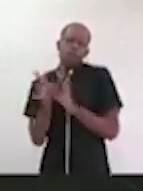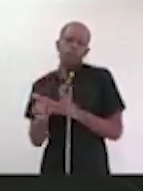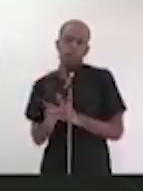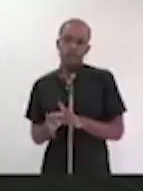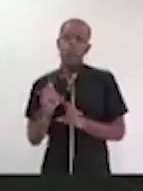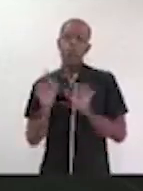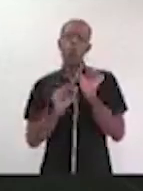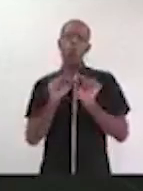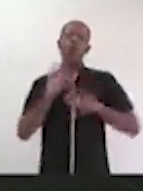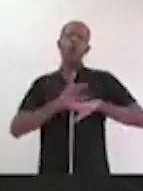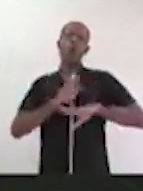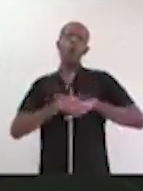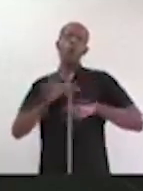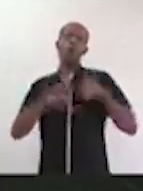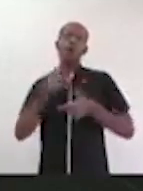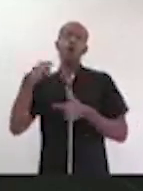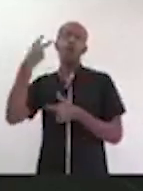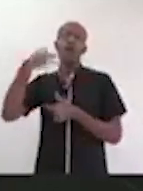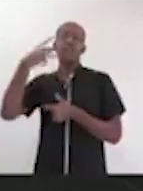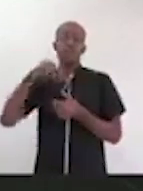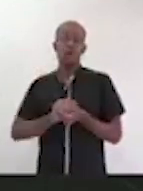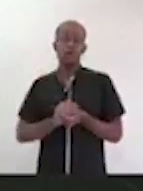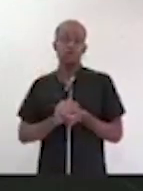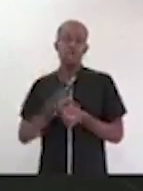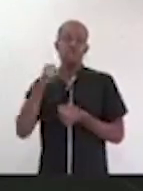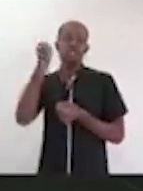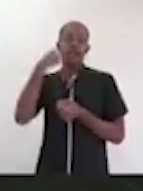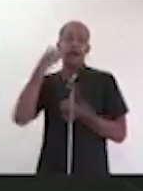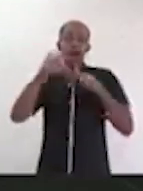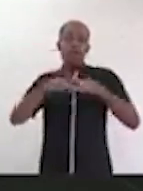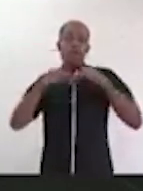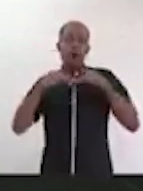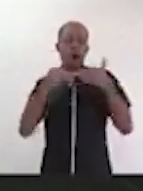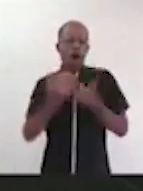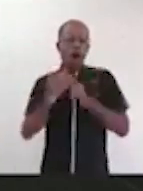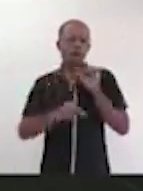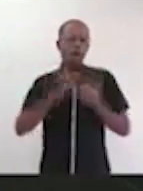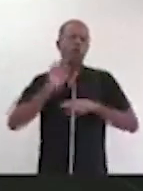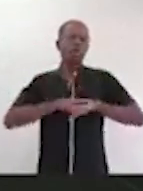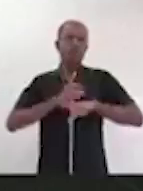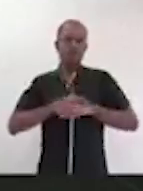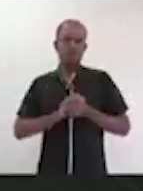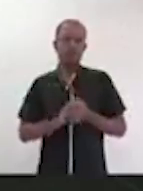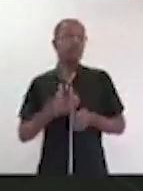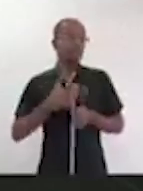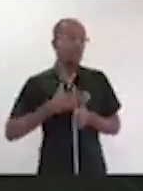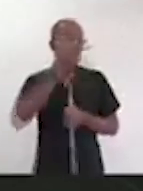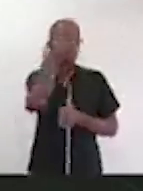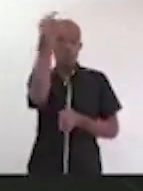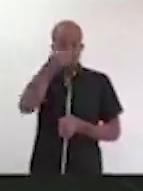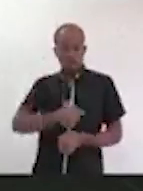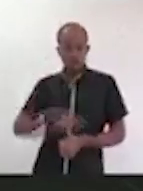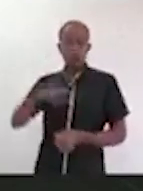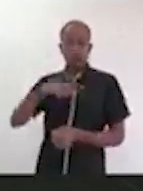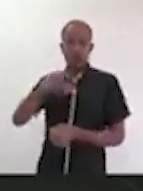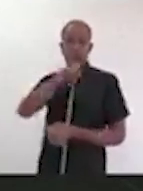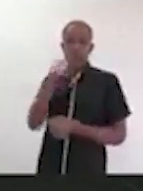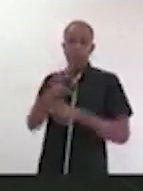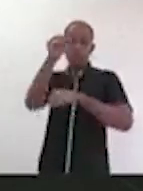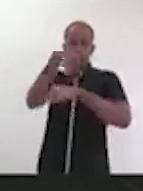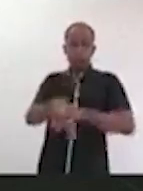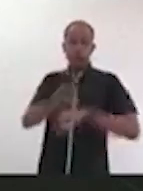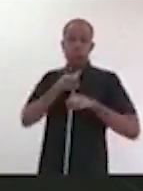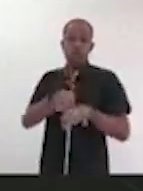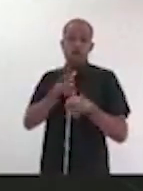sem ter ideia do que fazer o Senado ou a Câmara. E eu fui uma pessoa que teve muitas oportunidades na educação, mas